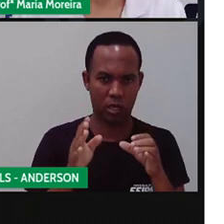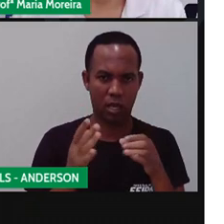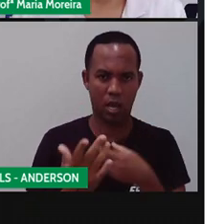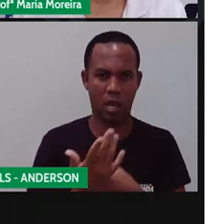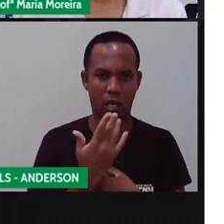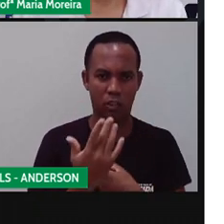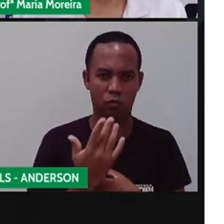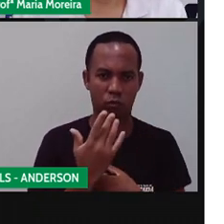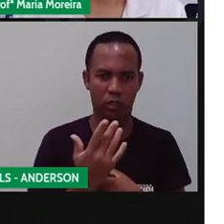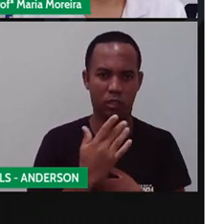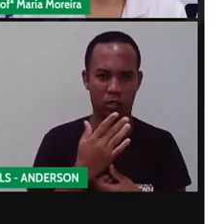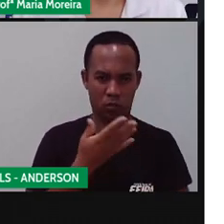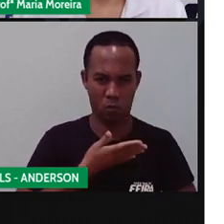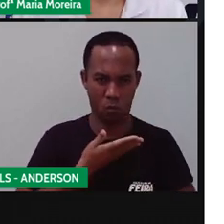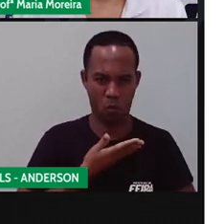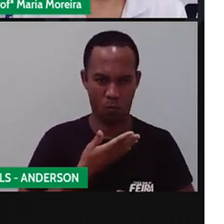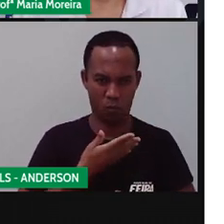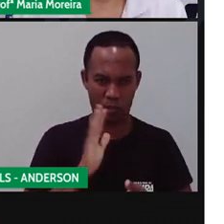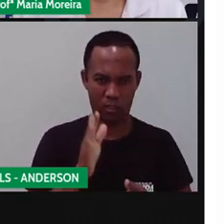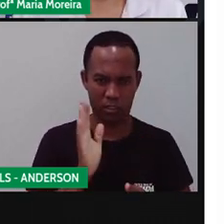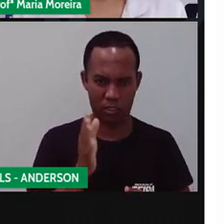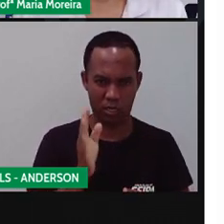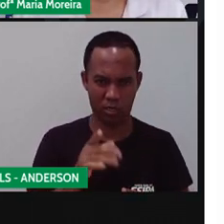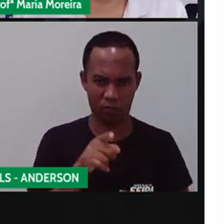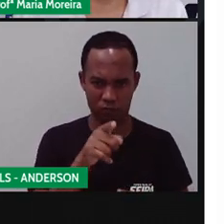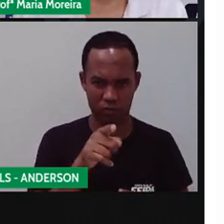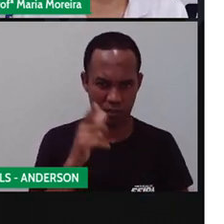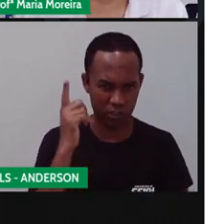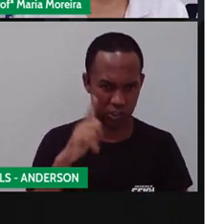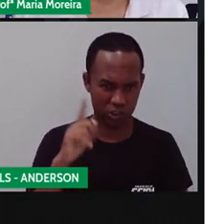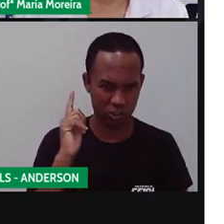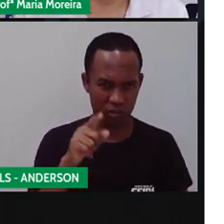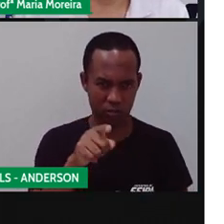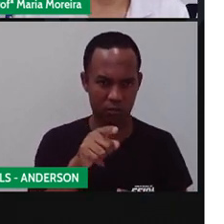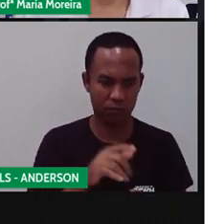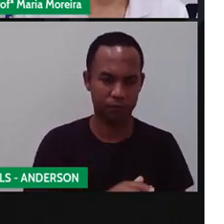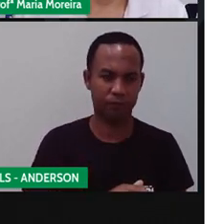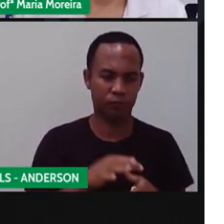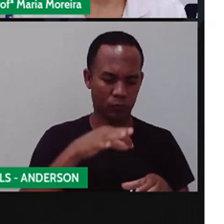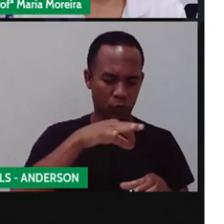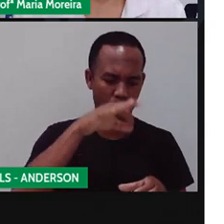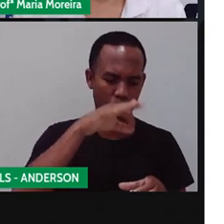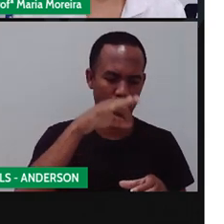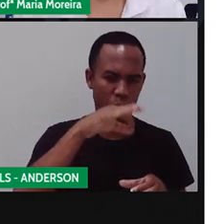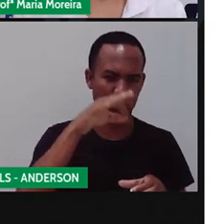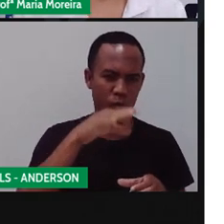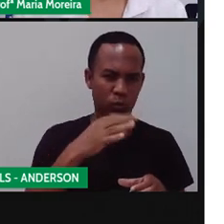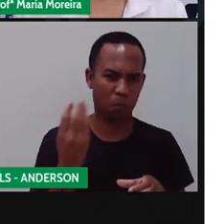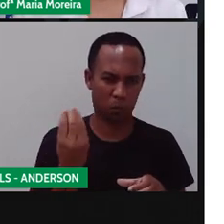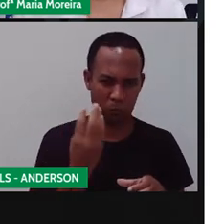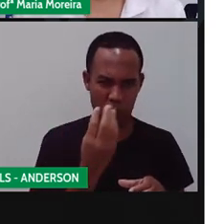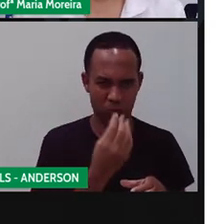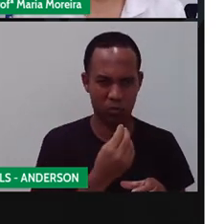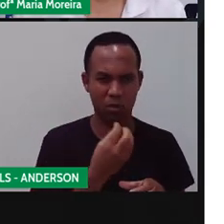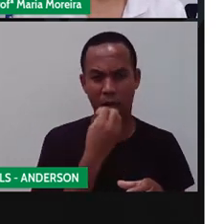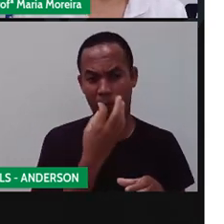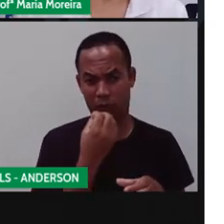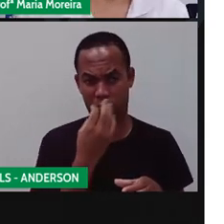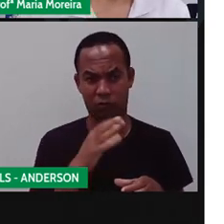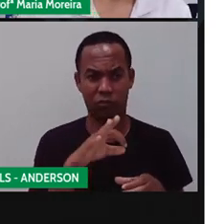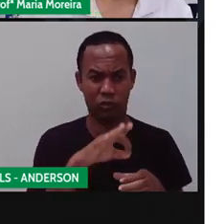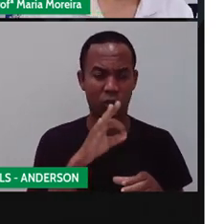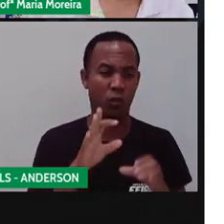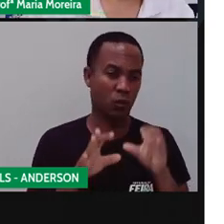orgânica? E aí, eu já tomei chá várias vezes. Ah, é diurético,